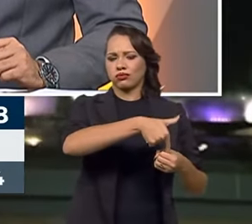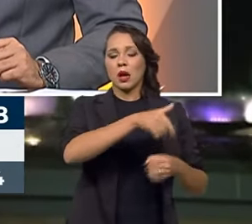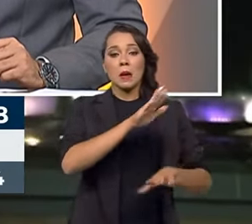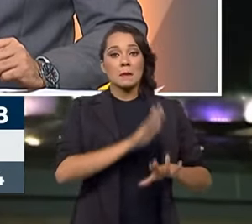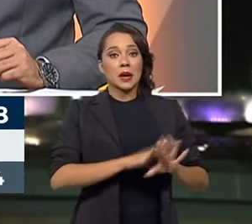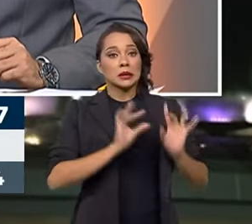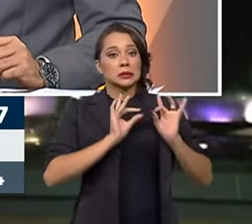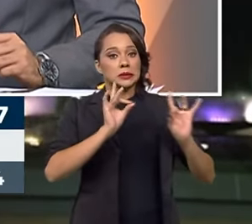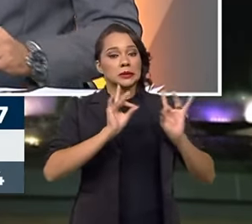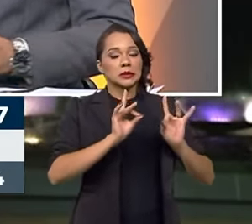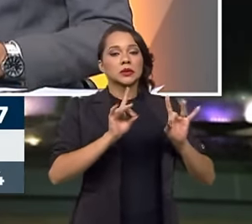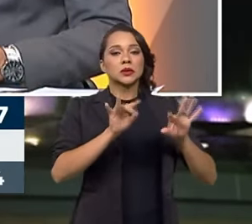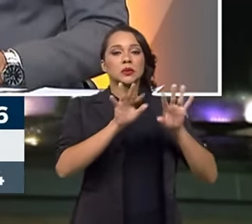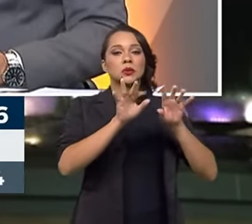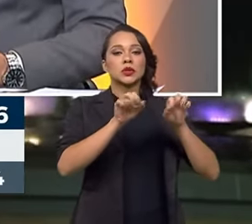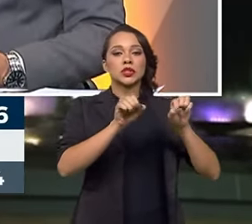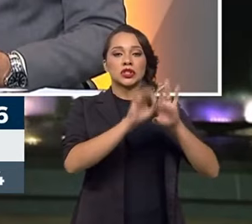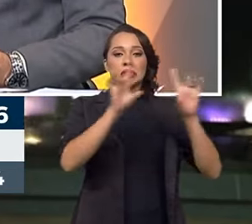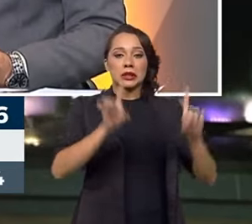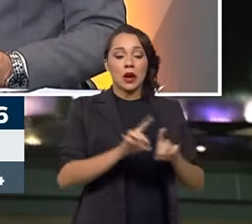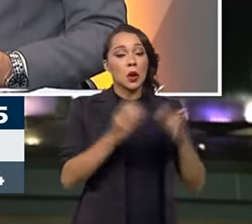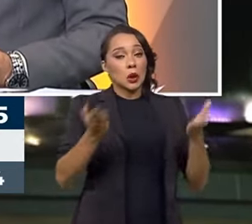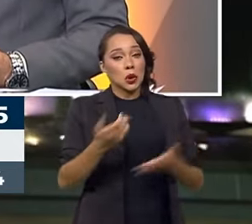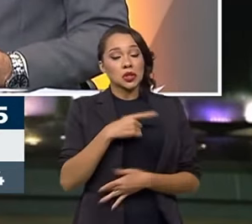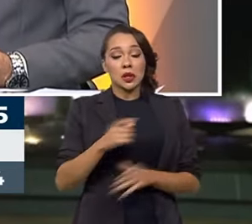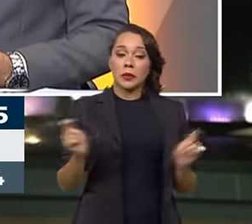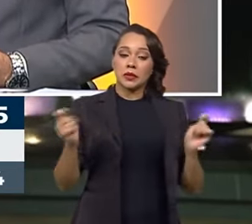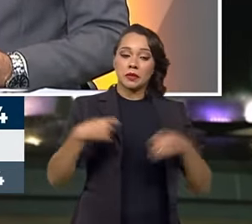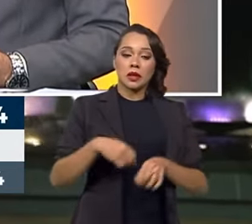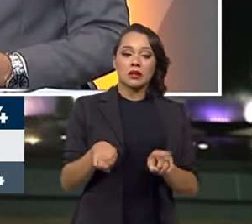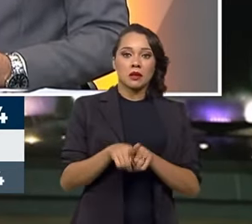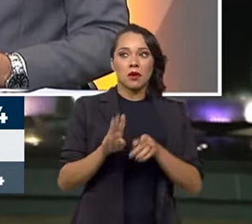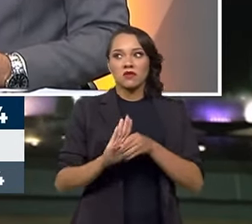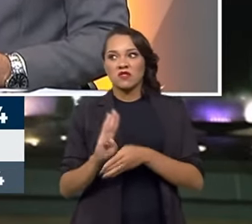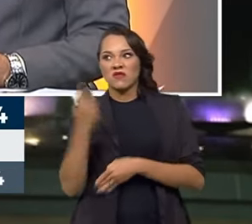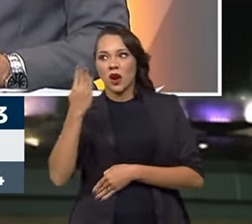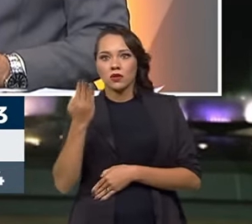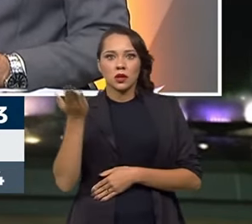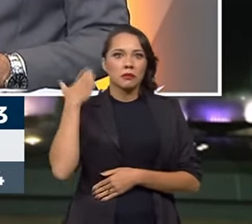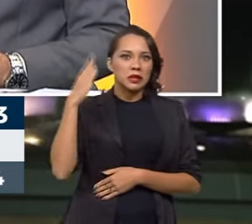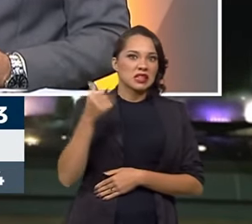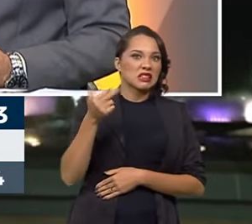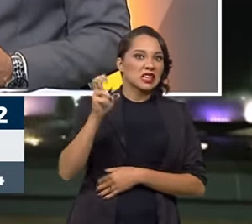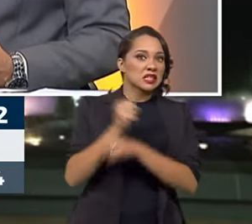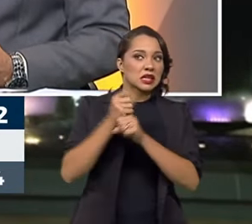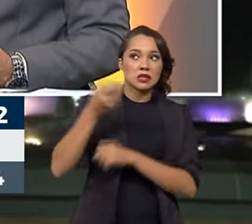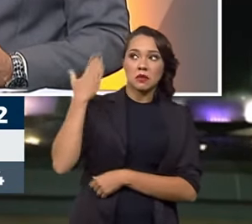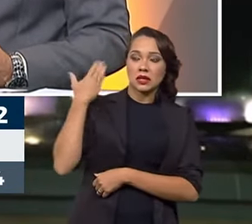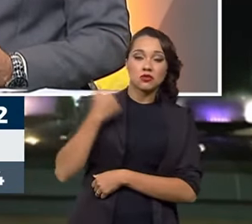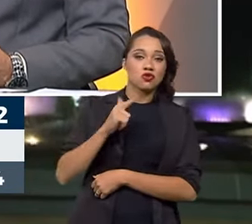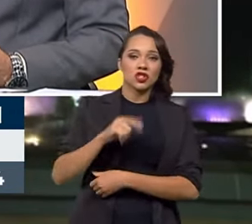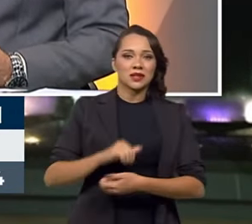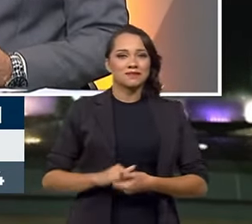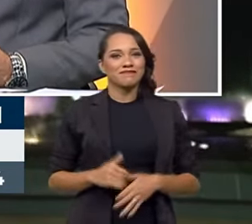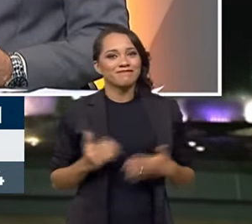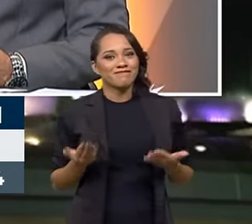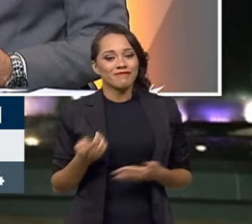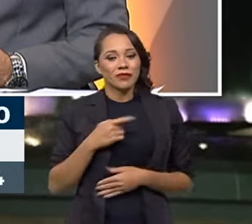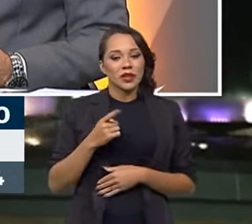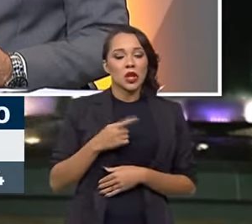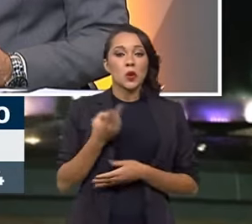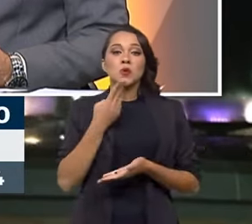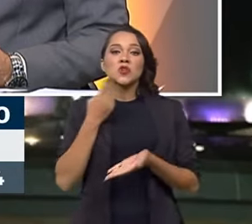dispositivos digitais e hoje você tem possibilidades de fraude que não existia 10, 15 anos atrás. Você com um